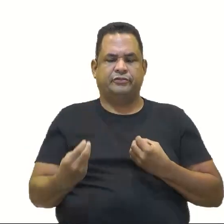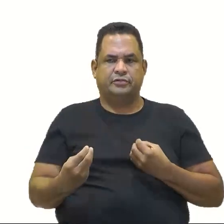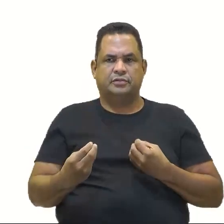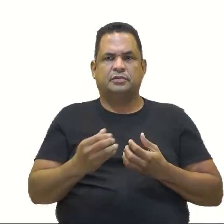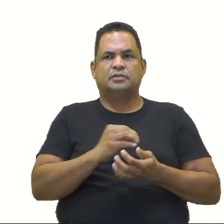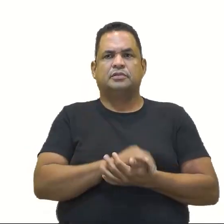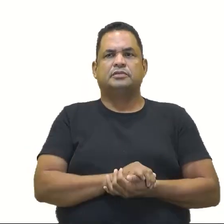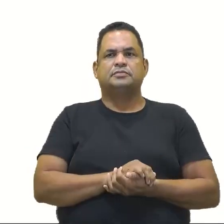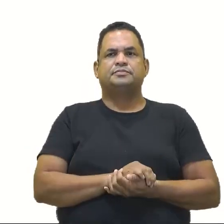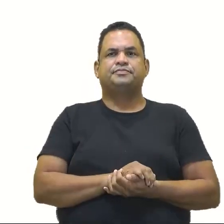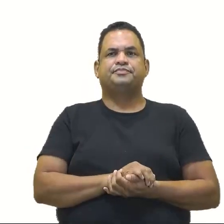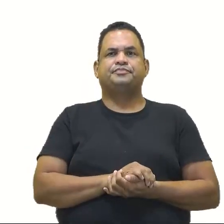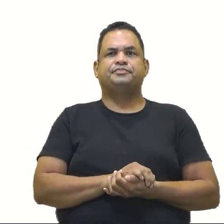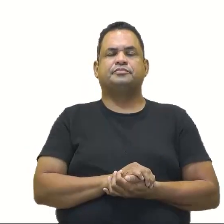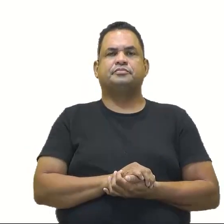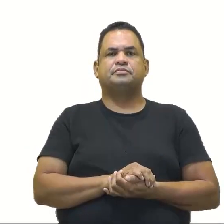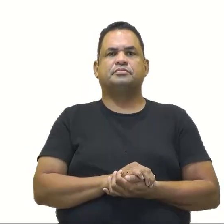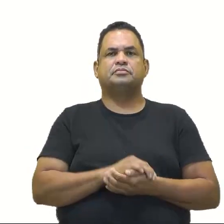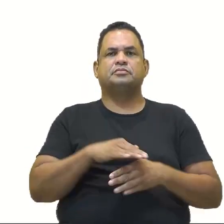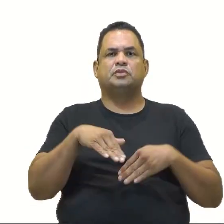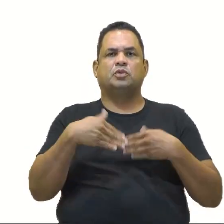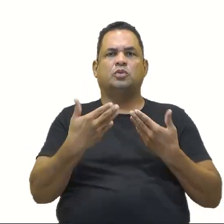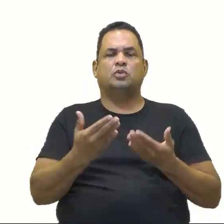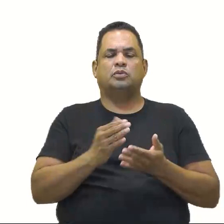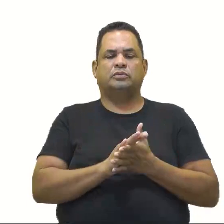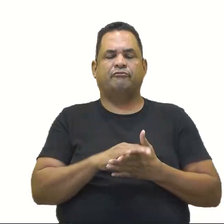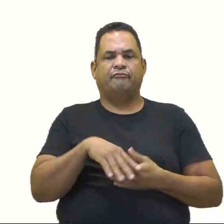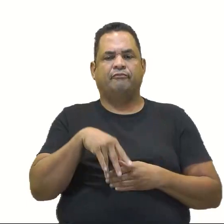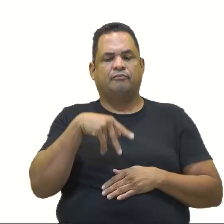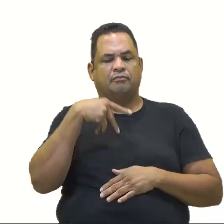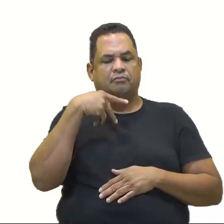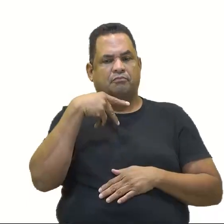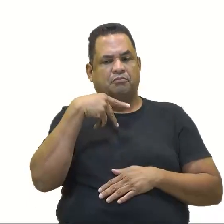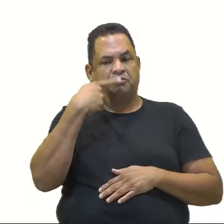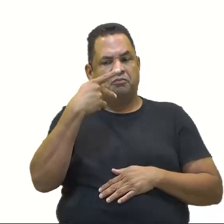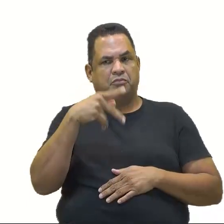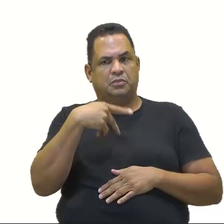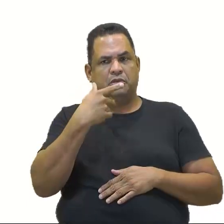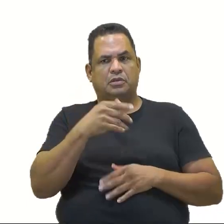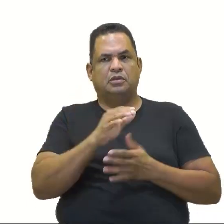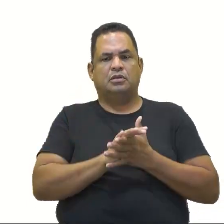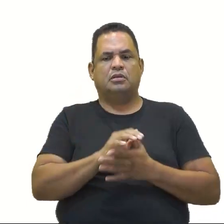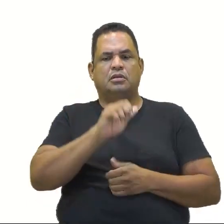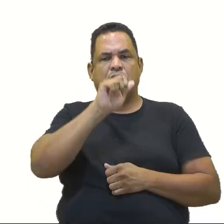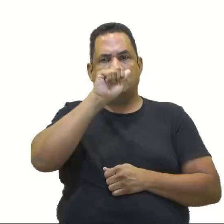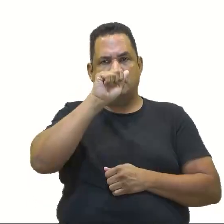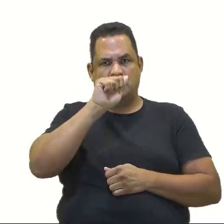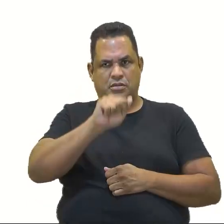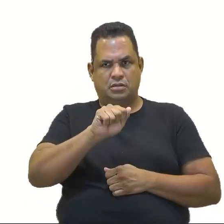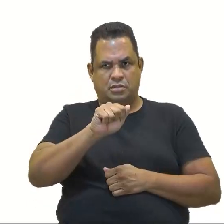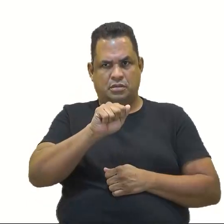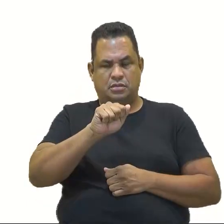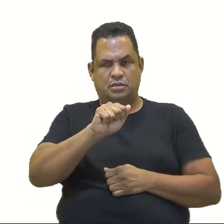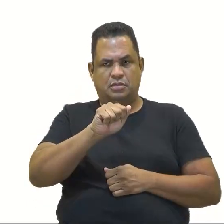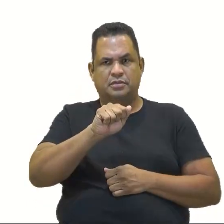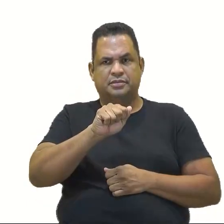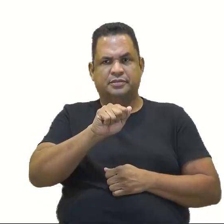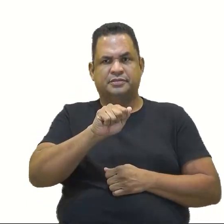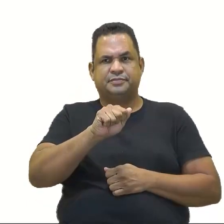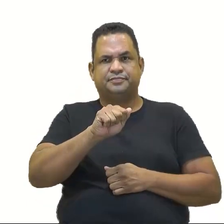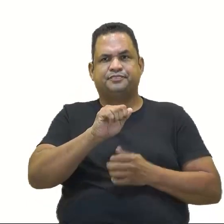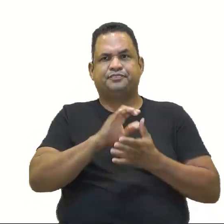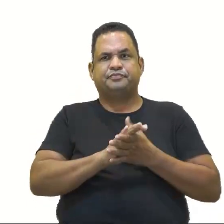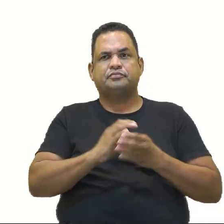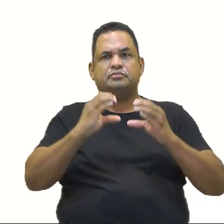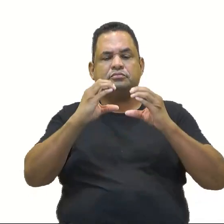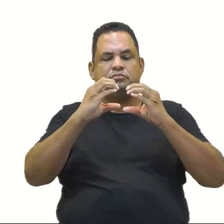Quando a gente fala de A união com B, vamos fazendo aqui embaixo, né? Isso. Beleza? A união com B. O A união